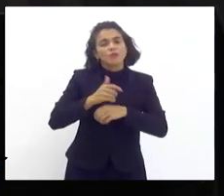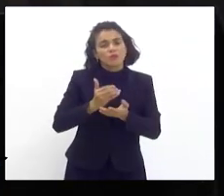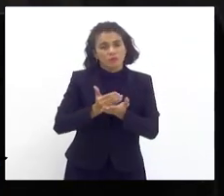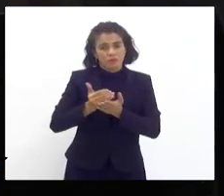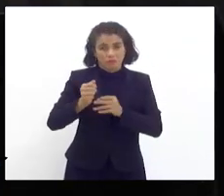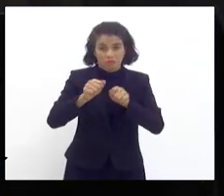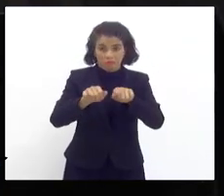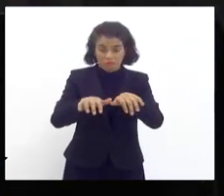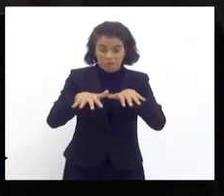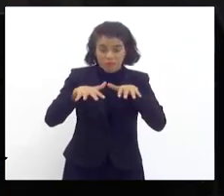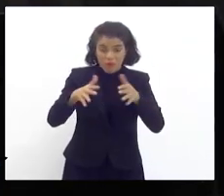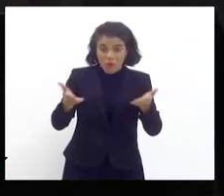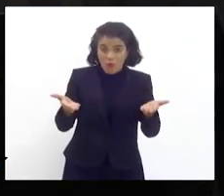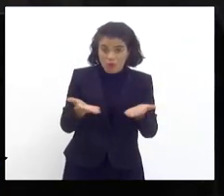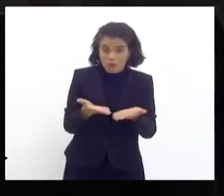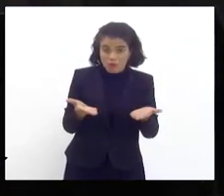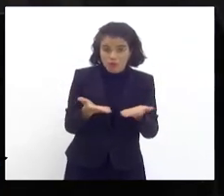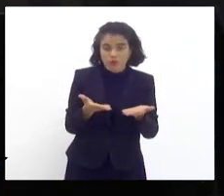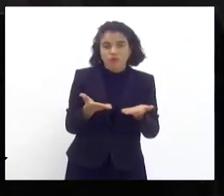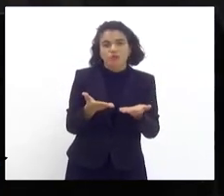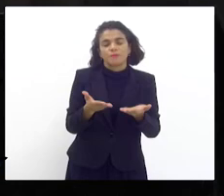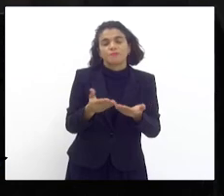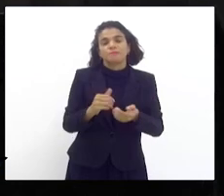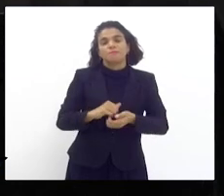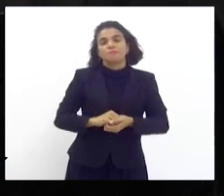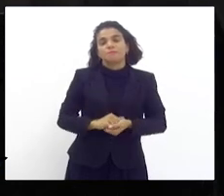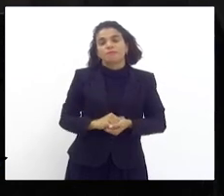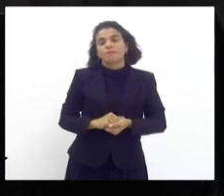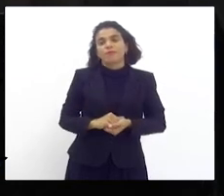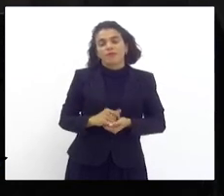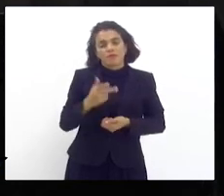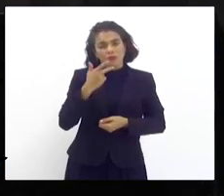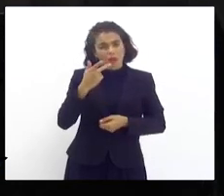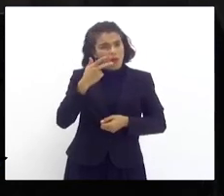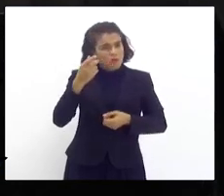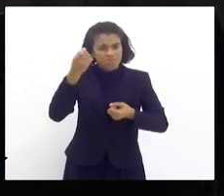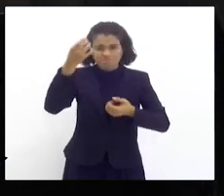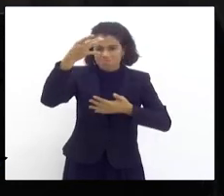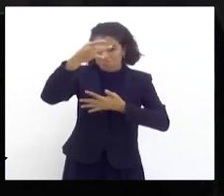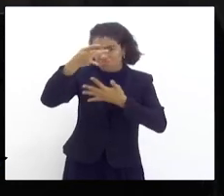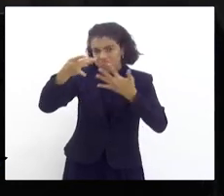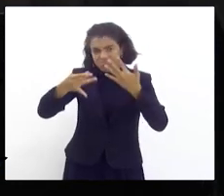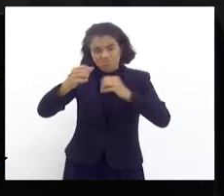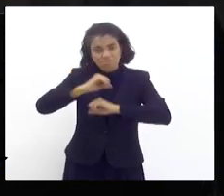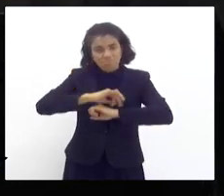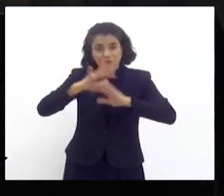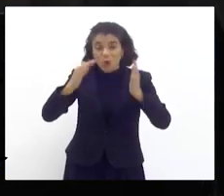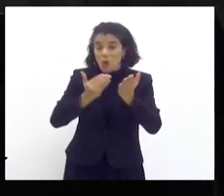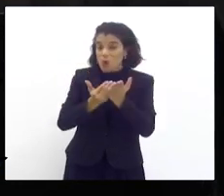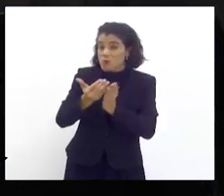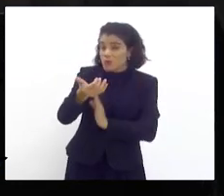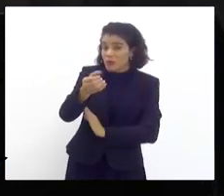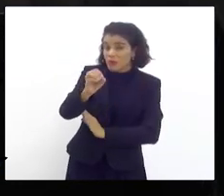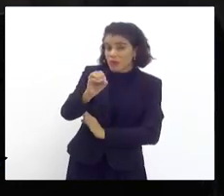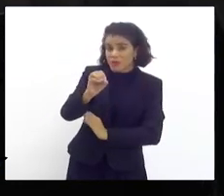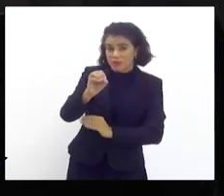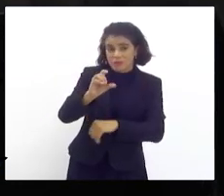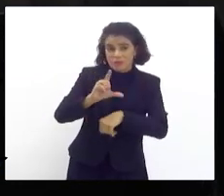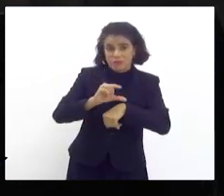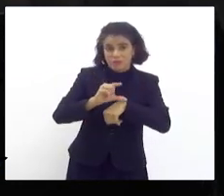audiência pública de hoje, como vossa excelência colocou com muita clareza, ela começou às dez horas da manhã